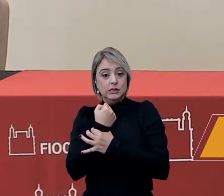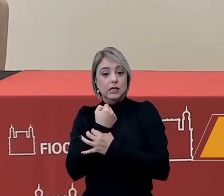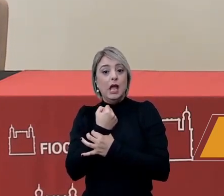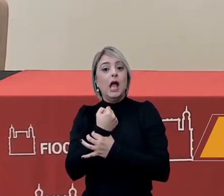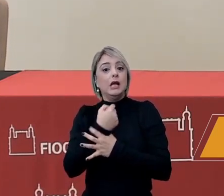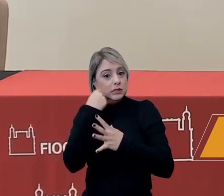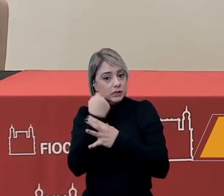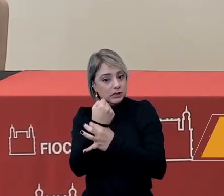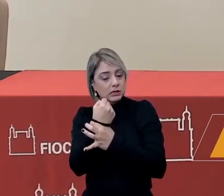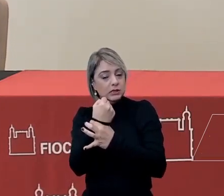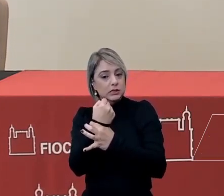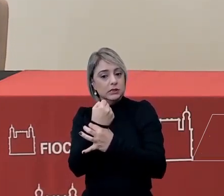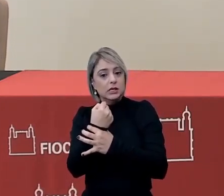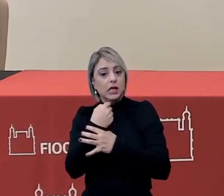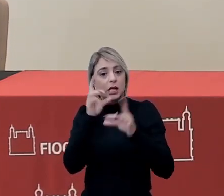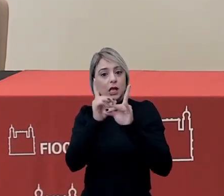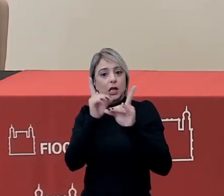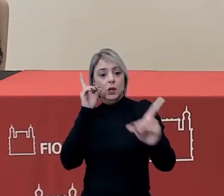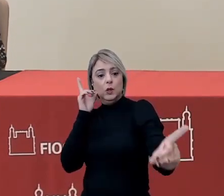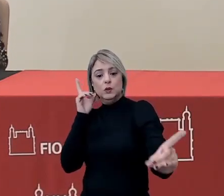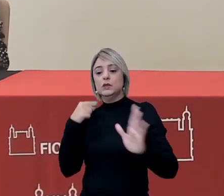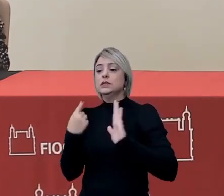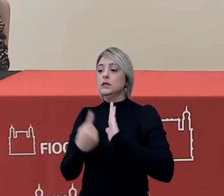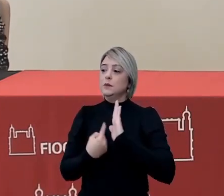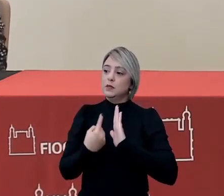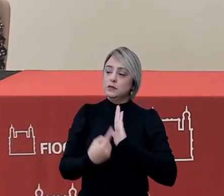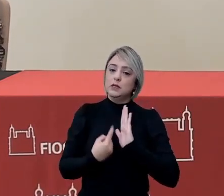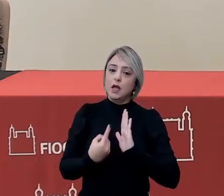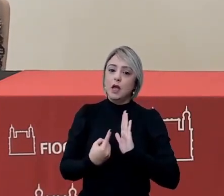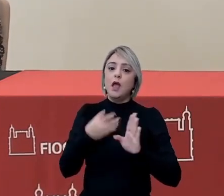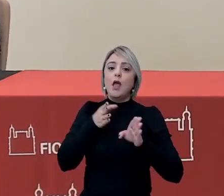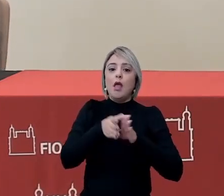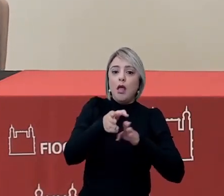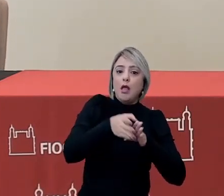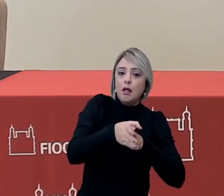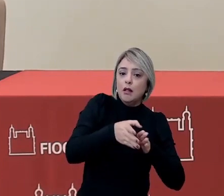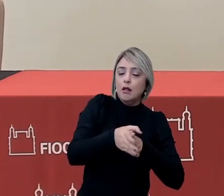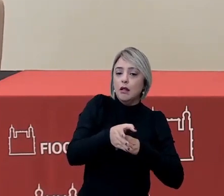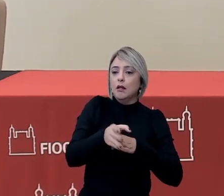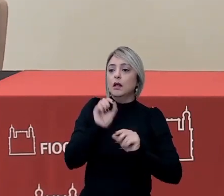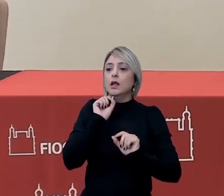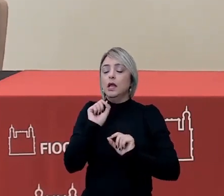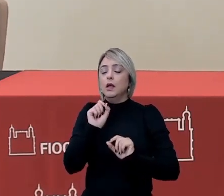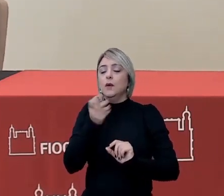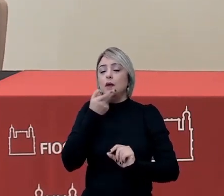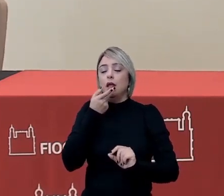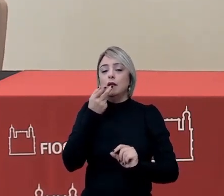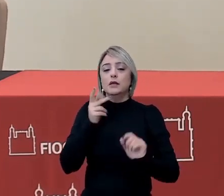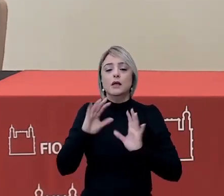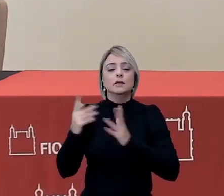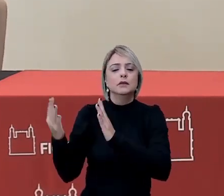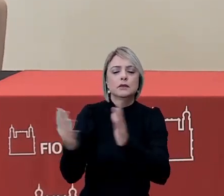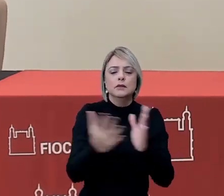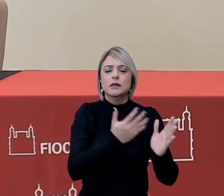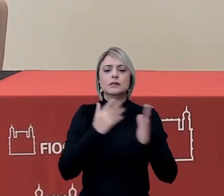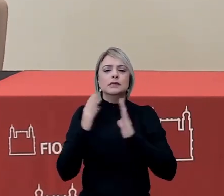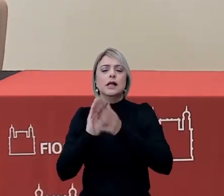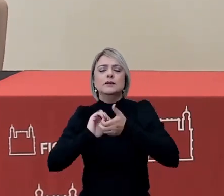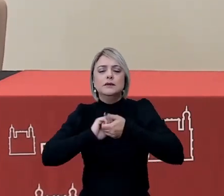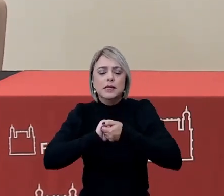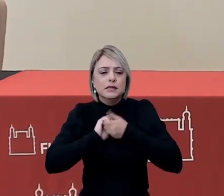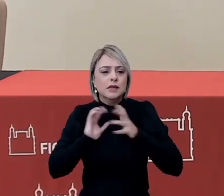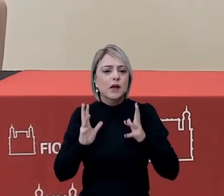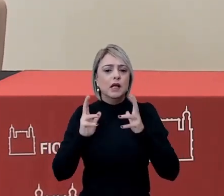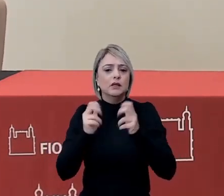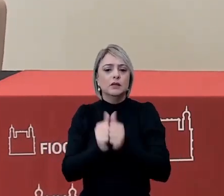segurança e o distanciamento social, conforme previsto. Eu quero fazer uma saudação especial aqui